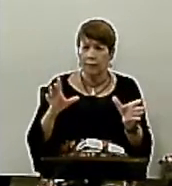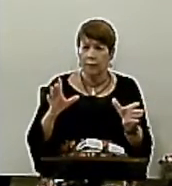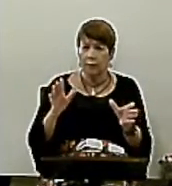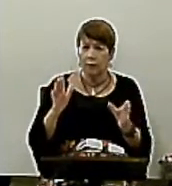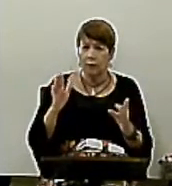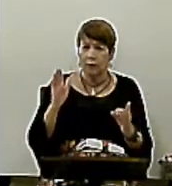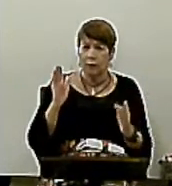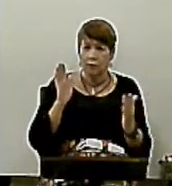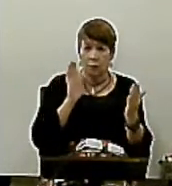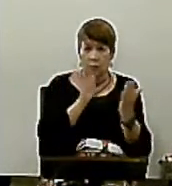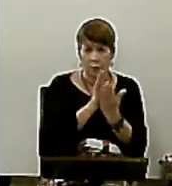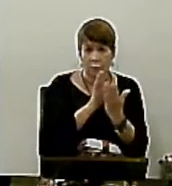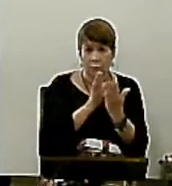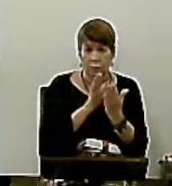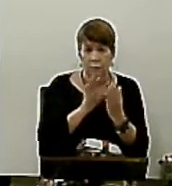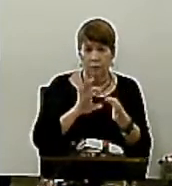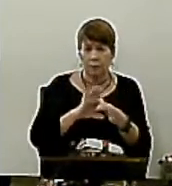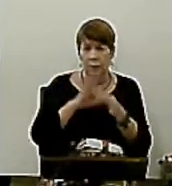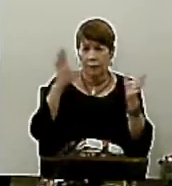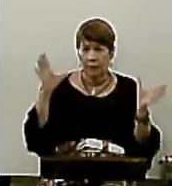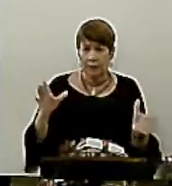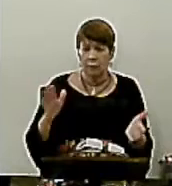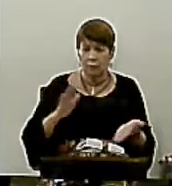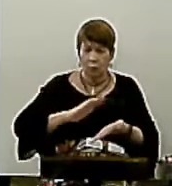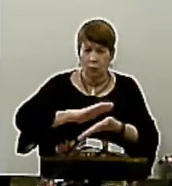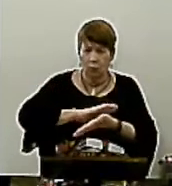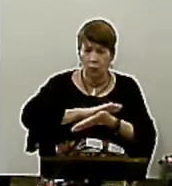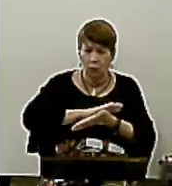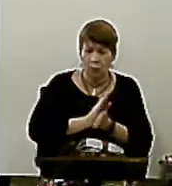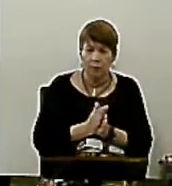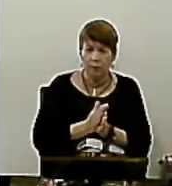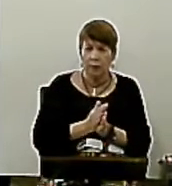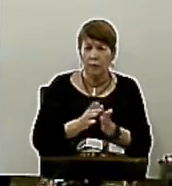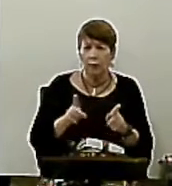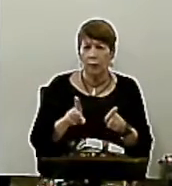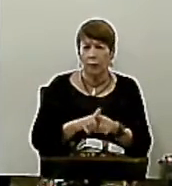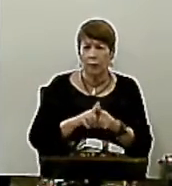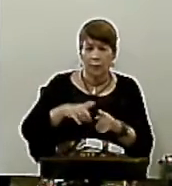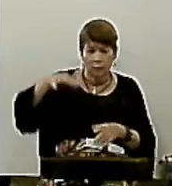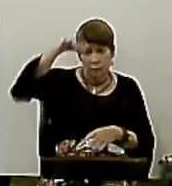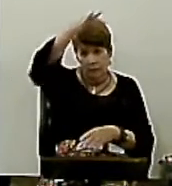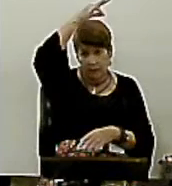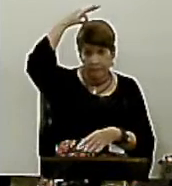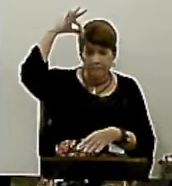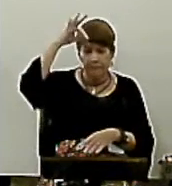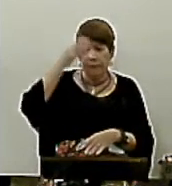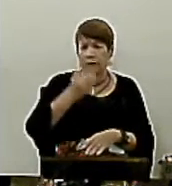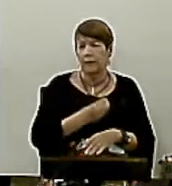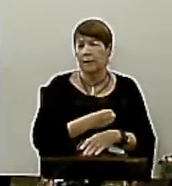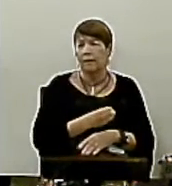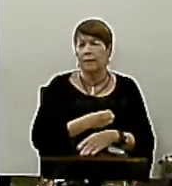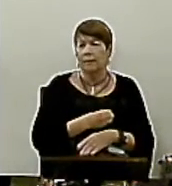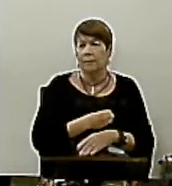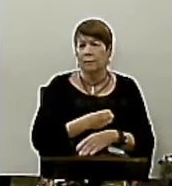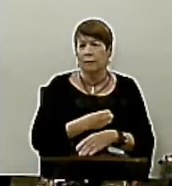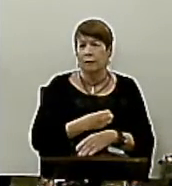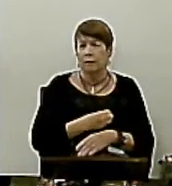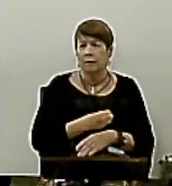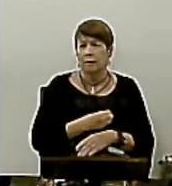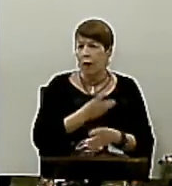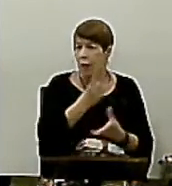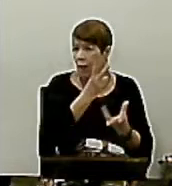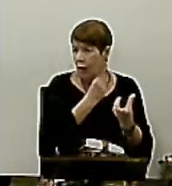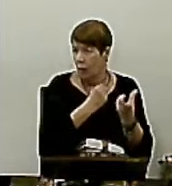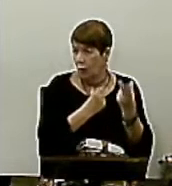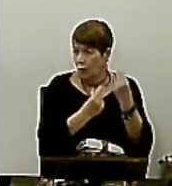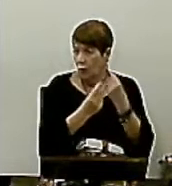libertação social dos oprimidos, muito mais do que a libertação espiritual do pecado. Os adolescentes